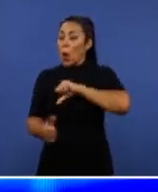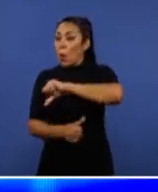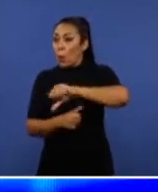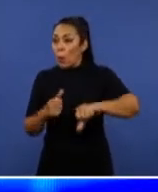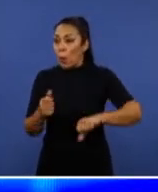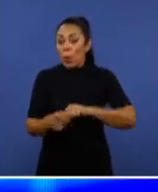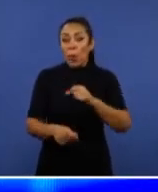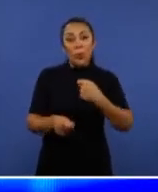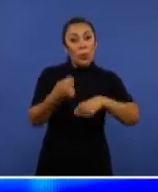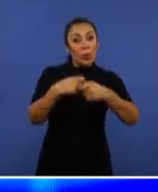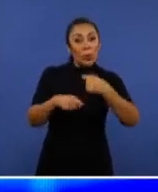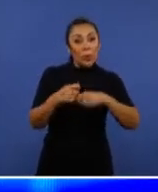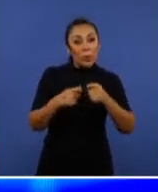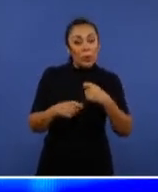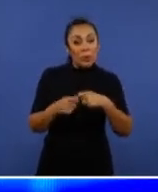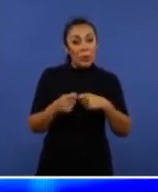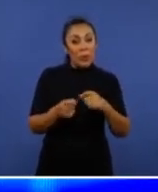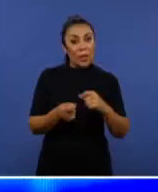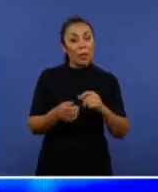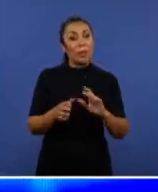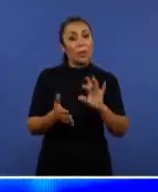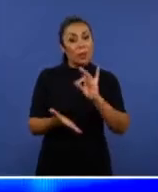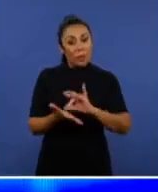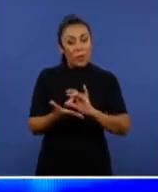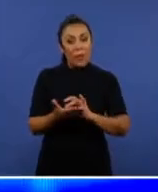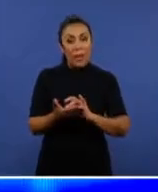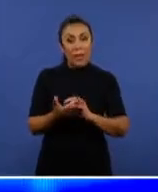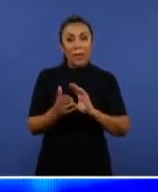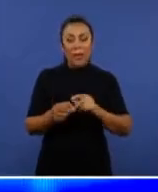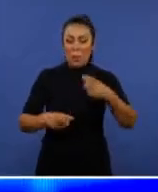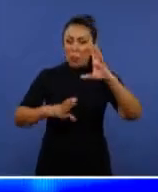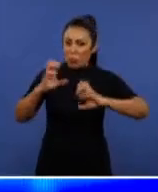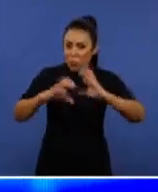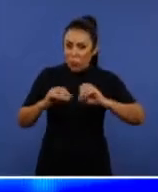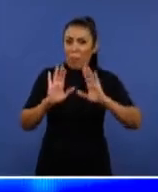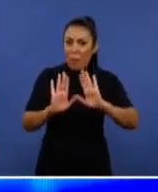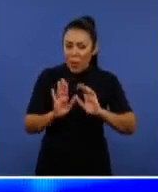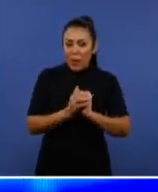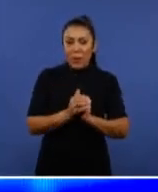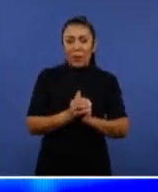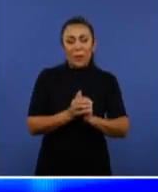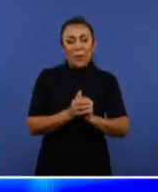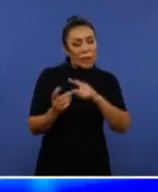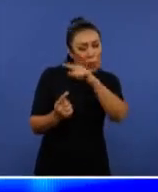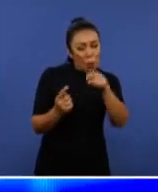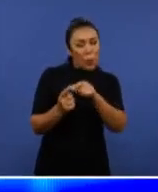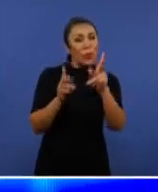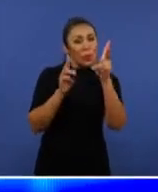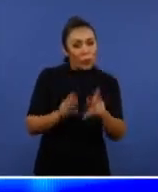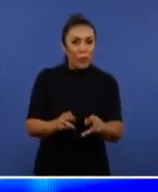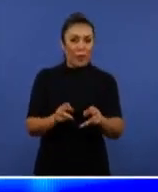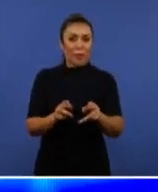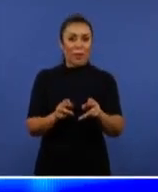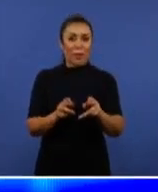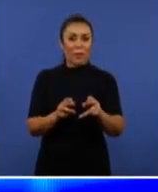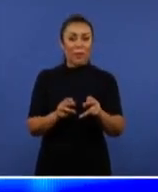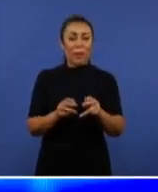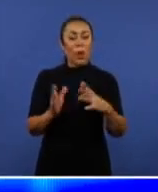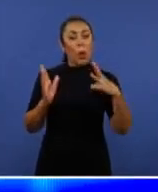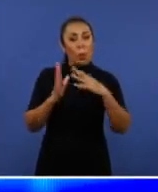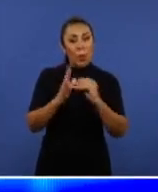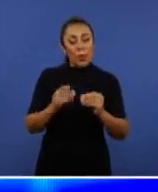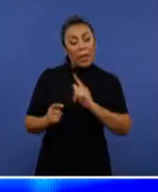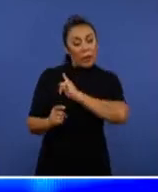econômico. Brigam para valer, mas patrocina o mesmo modelo econômico. Brigam para valer, mas patrocina o mesmo modelo de